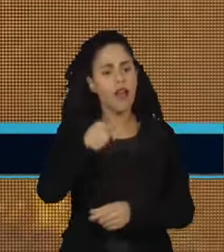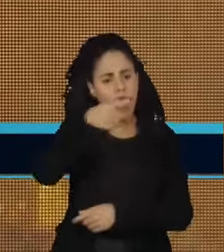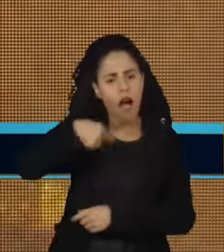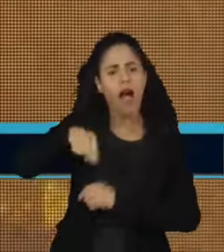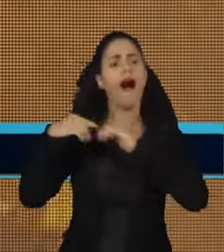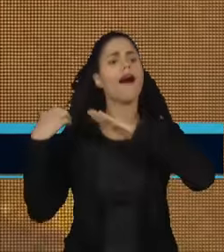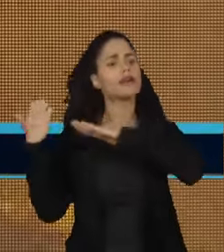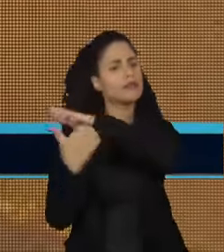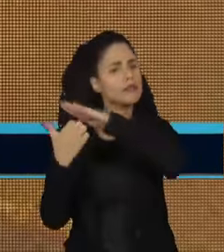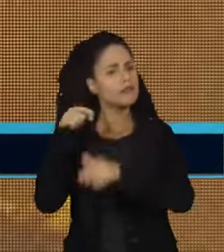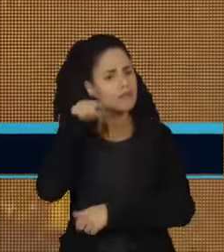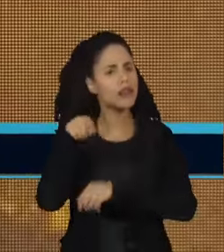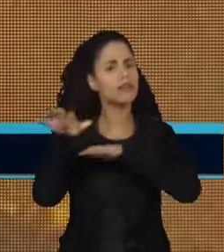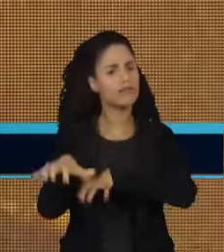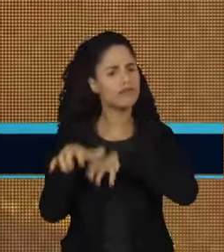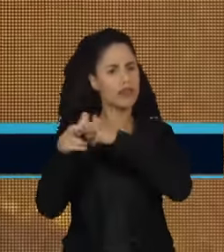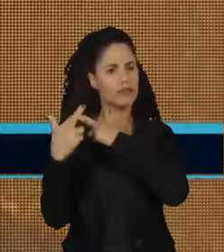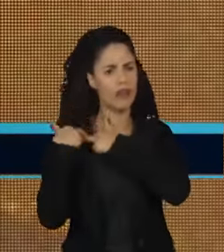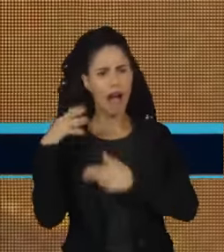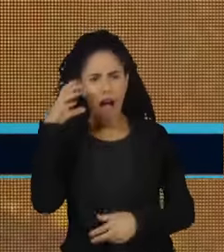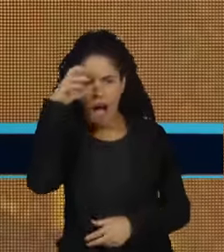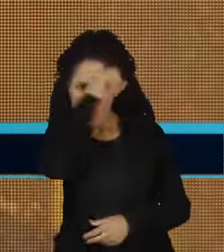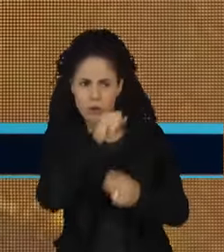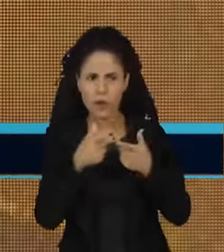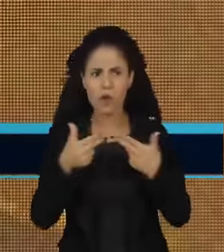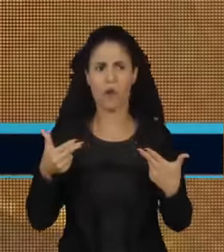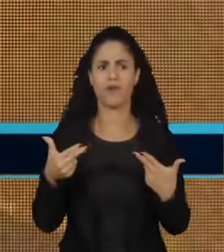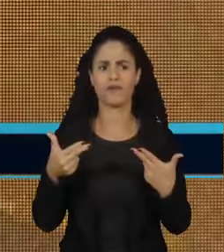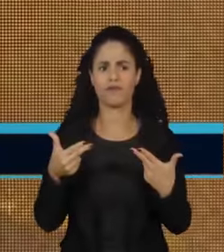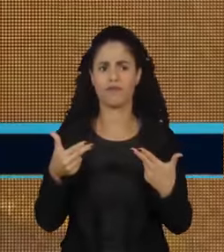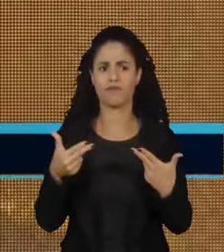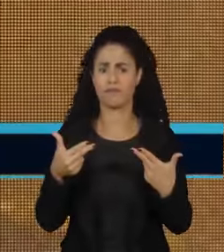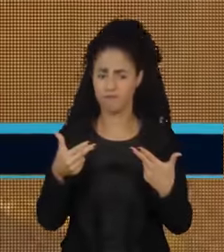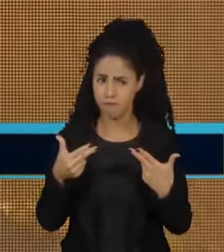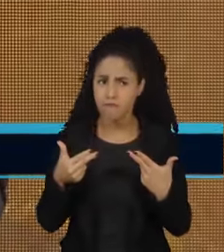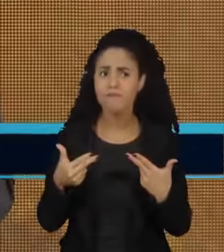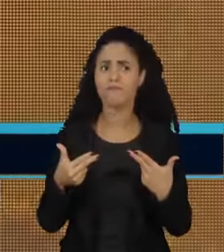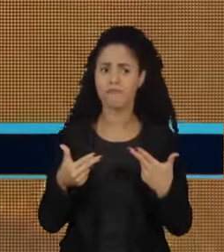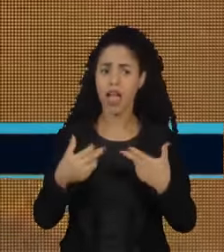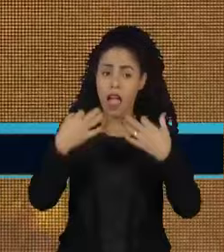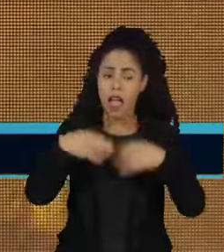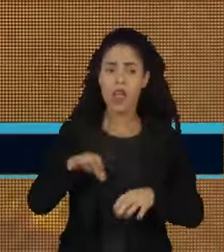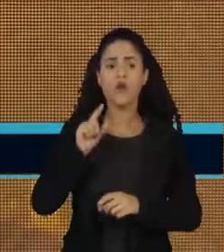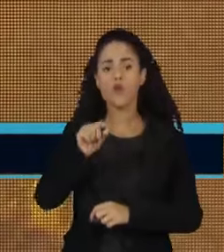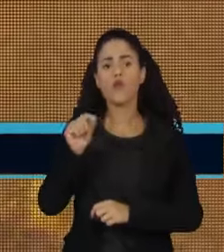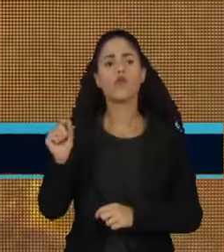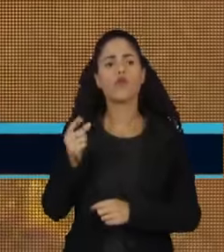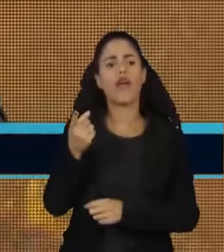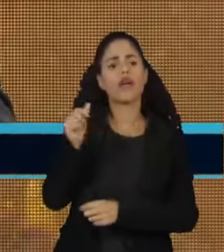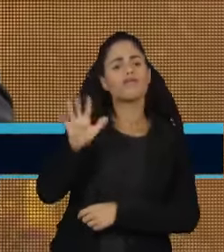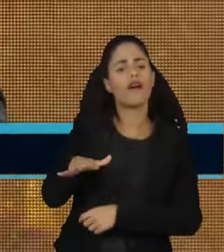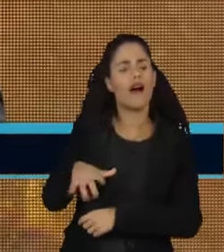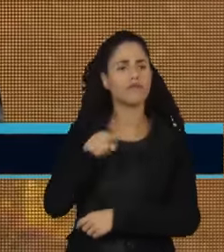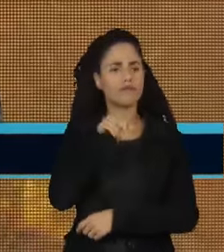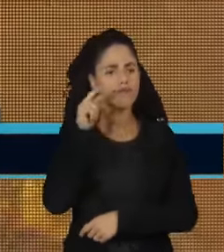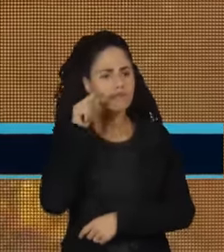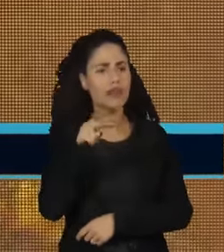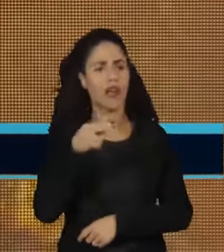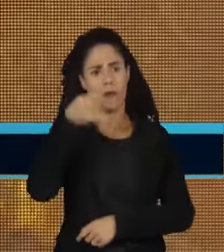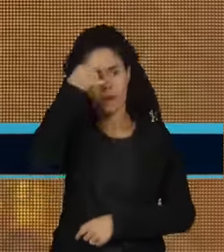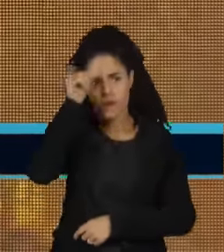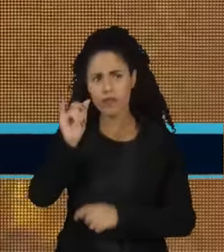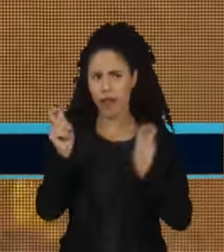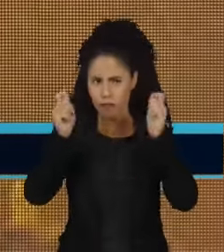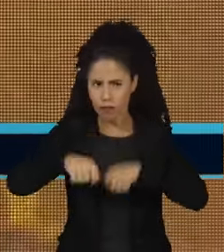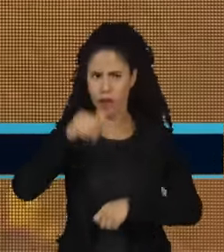mineradoras tenham aprendido uma lição. Ficaria muito mais barato ter evitado